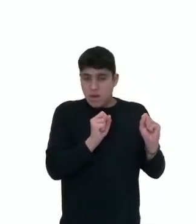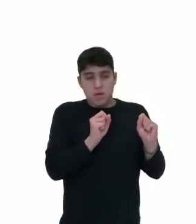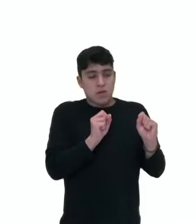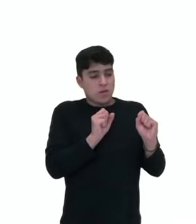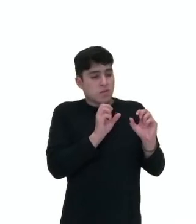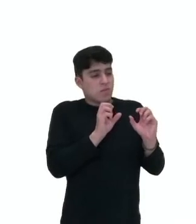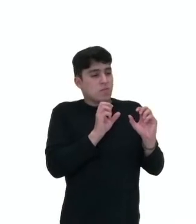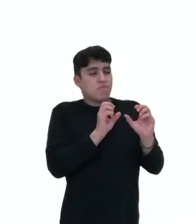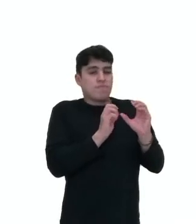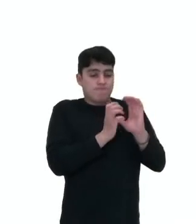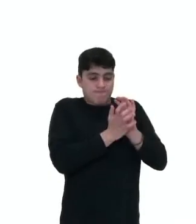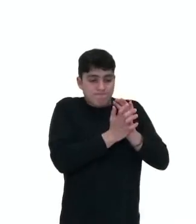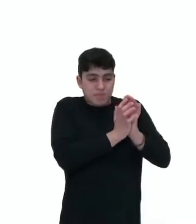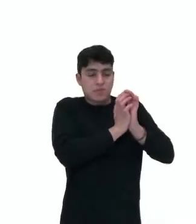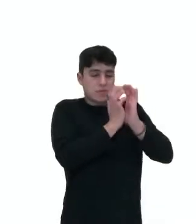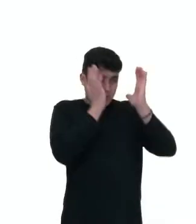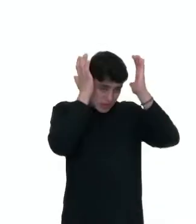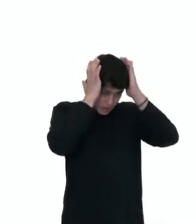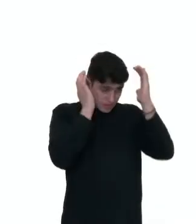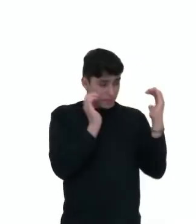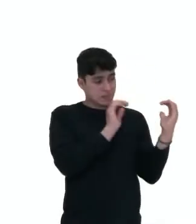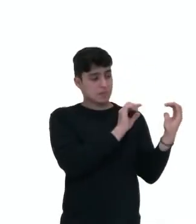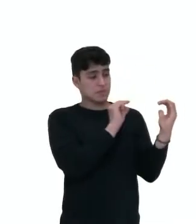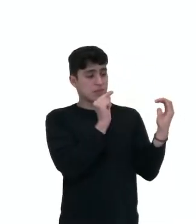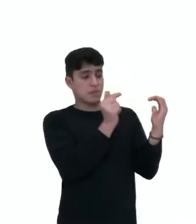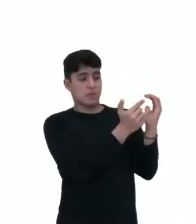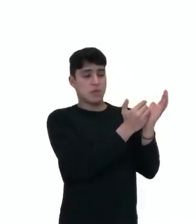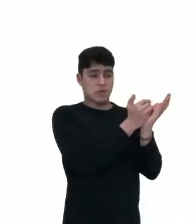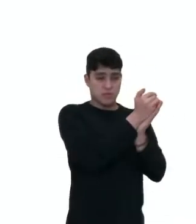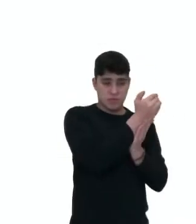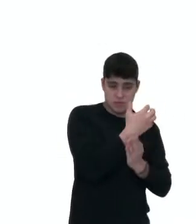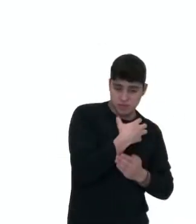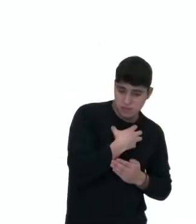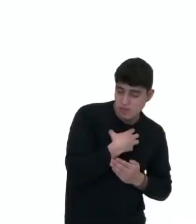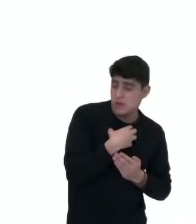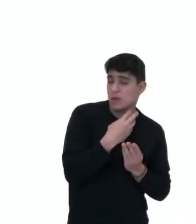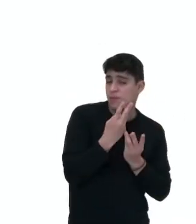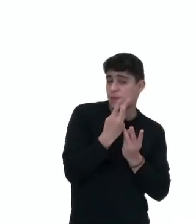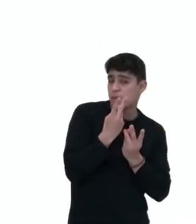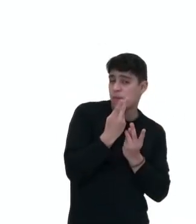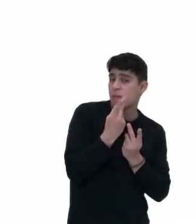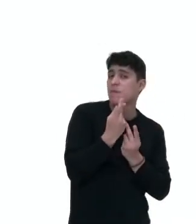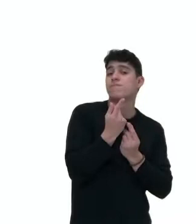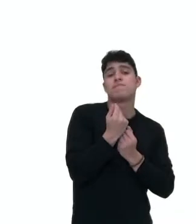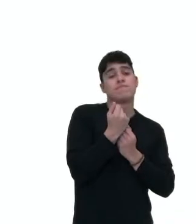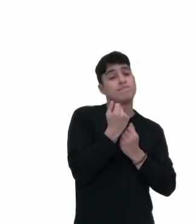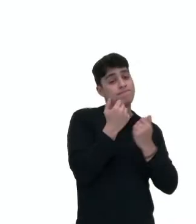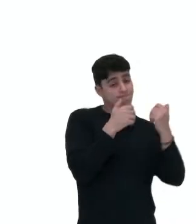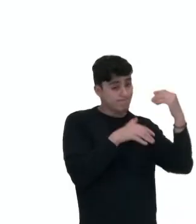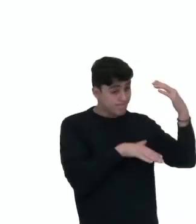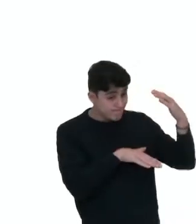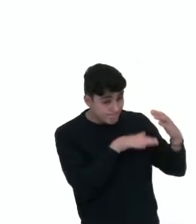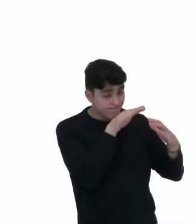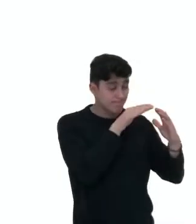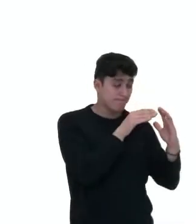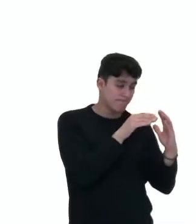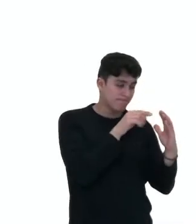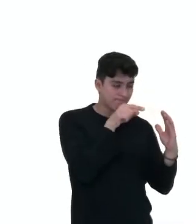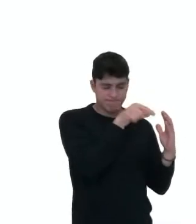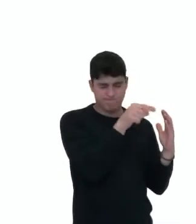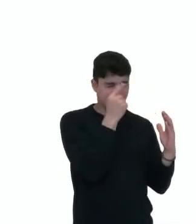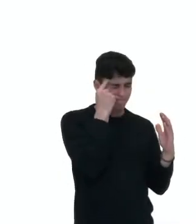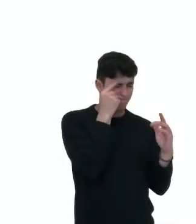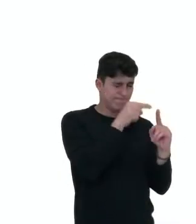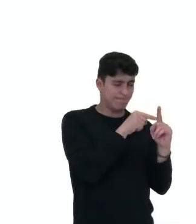estruturas cerebrais e provocar alguns sintomas, dependendo da região aonde acontece a dilatação desse